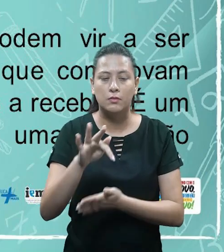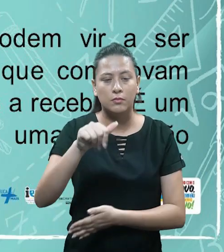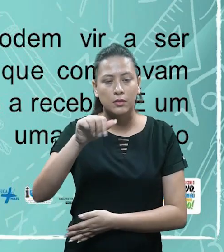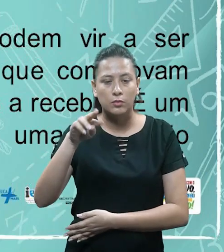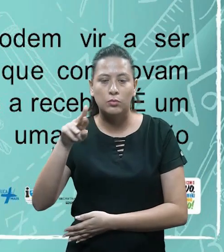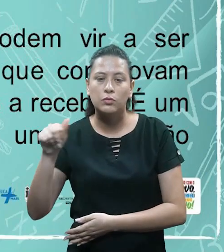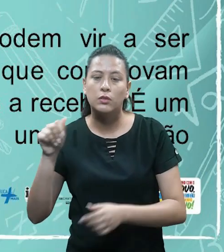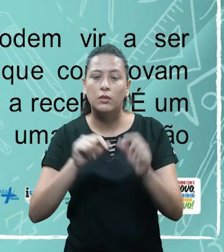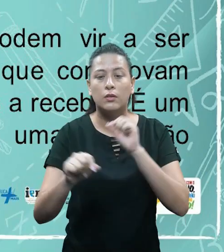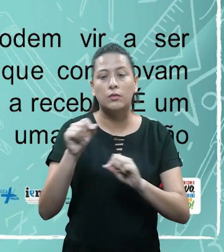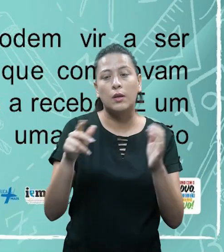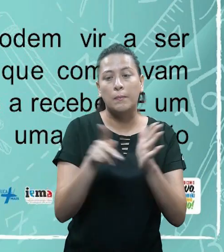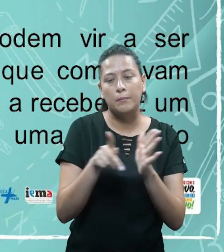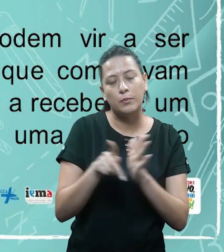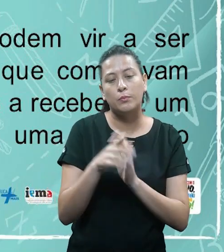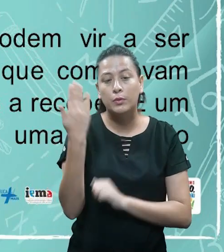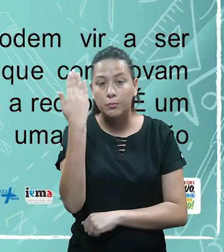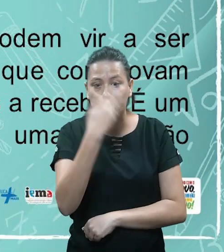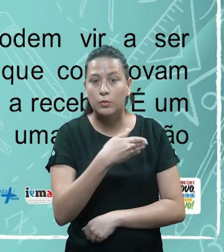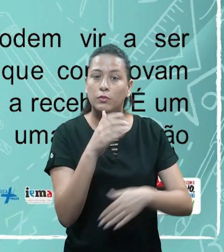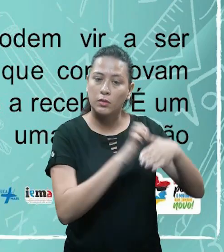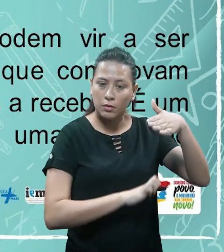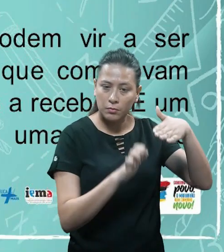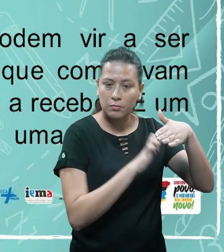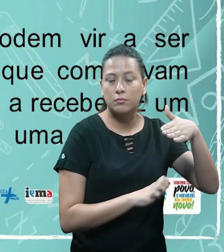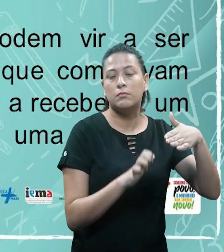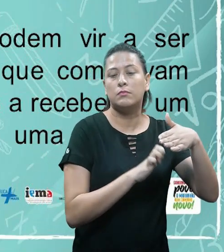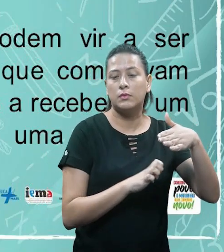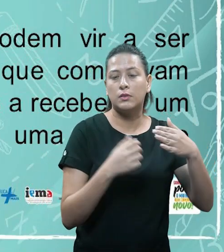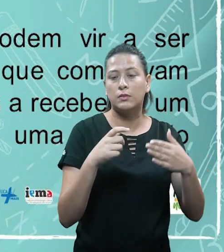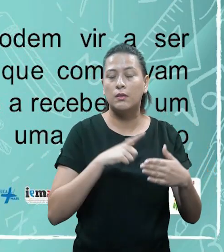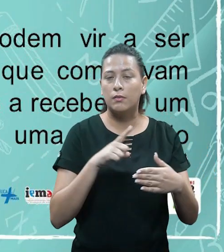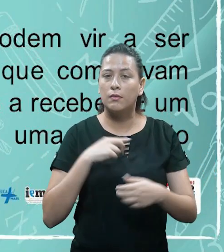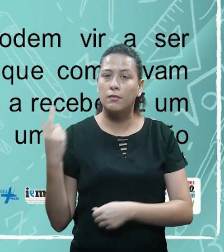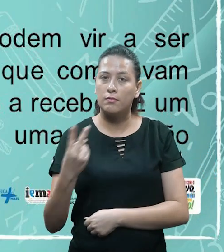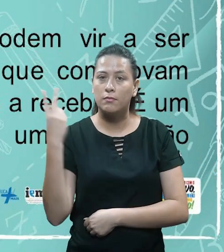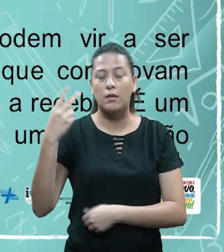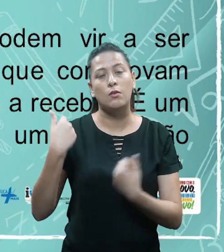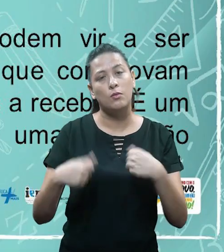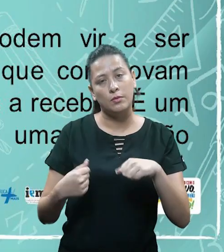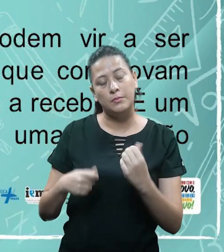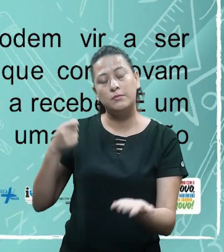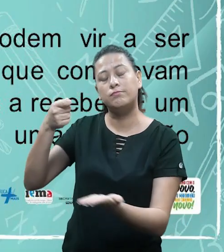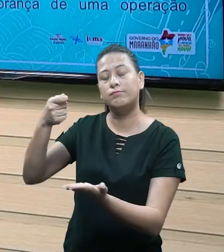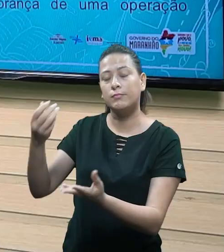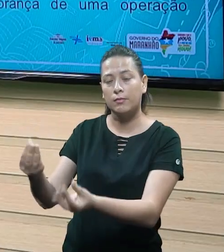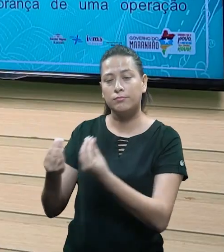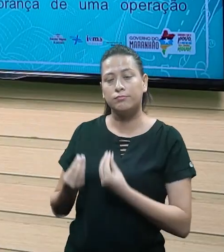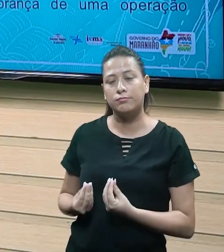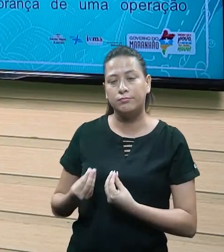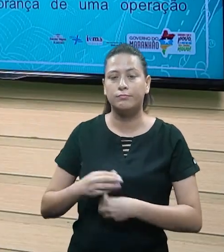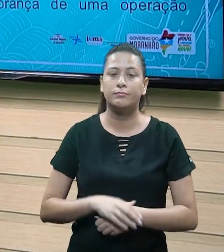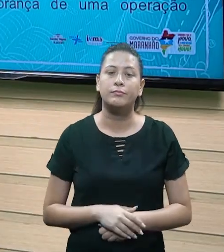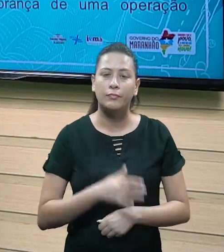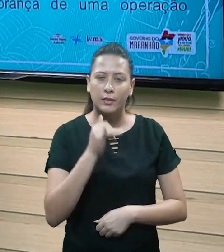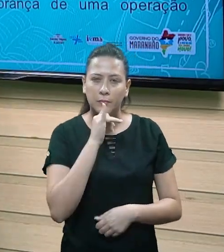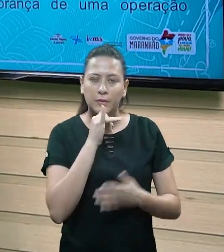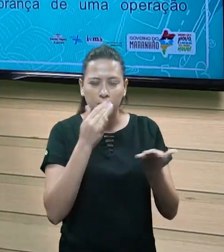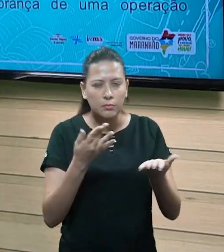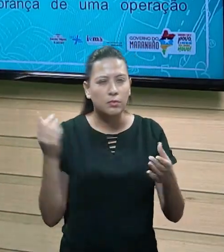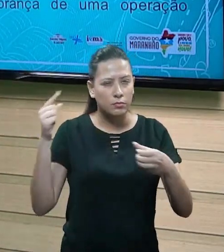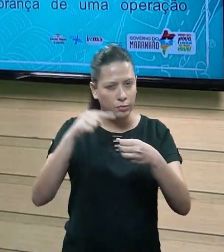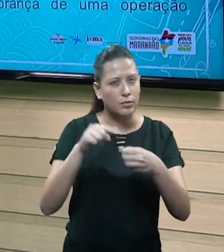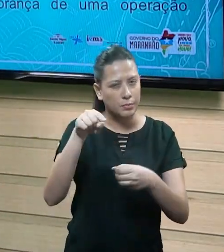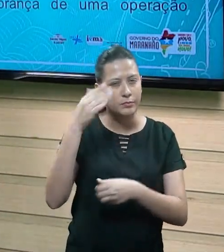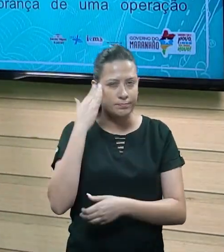a ser emitidas duplicatas, que são títulos de crédito que comprovam que a empresa é credora, ou seja, possui valores a receber. Vamos citar esse exemplo de duplicata